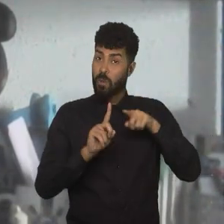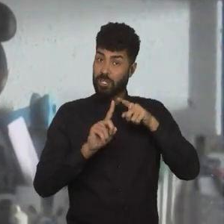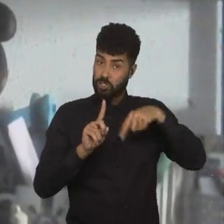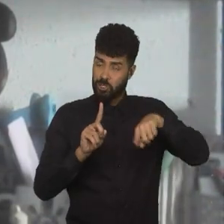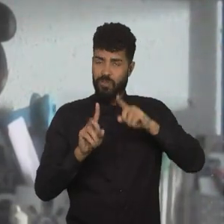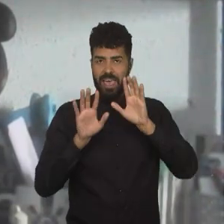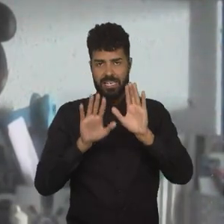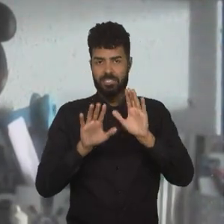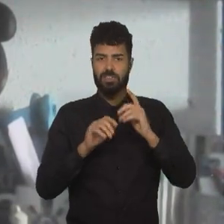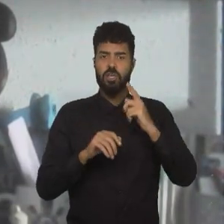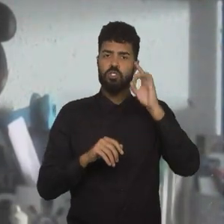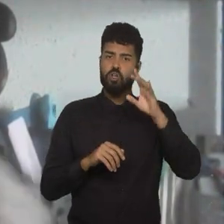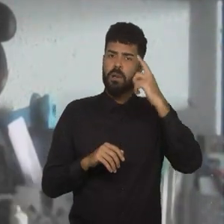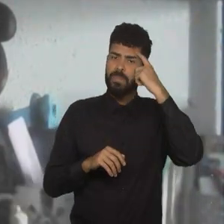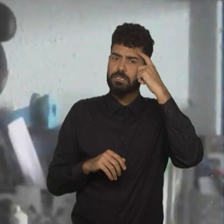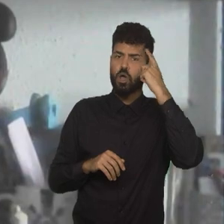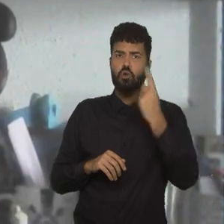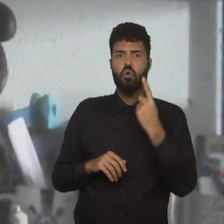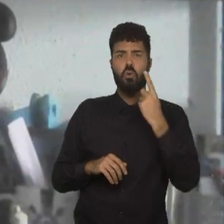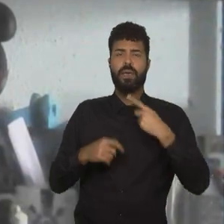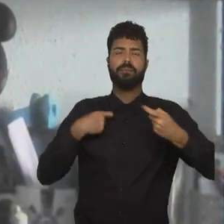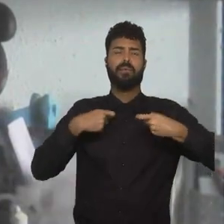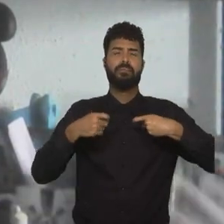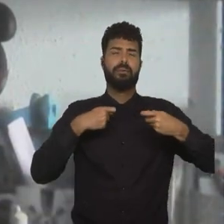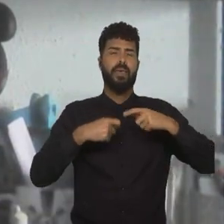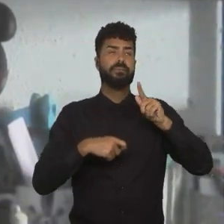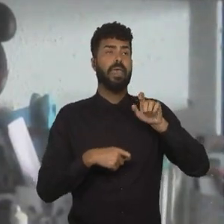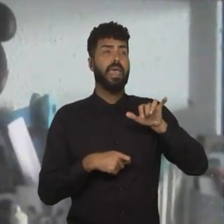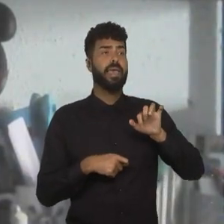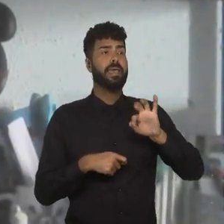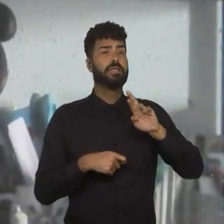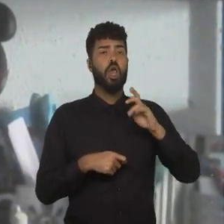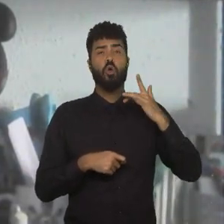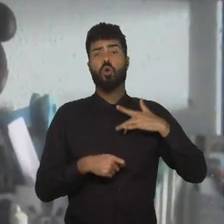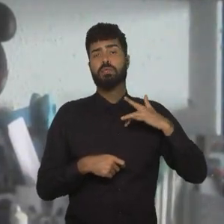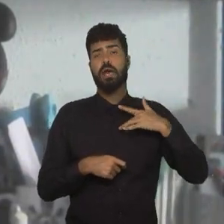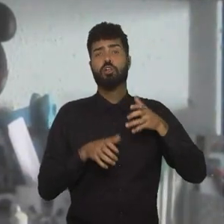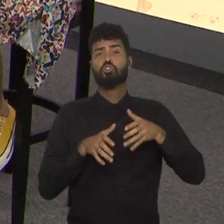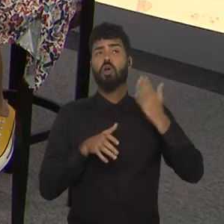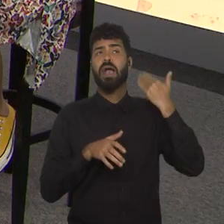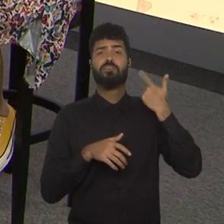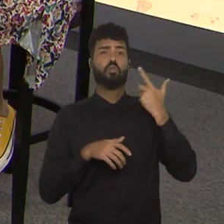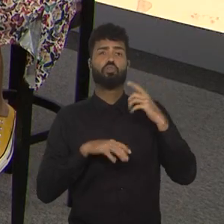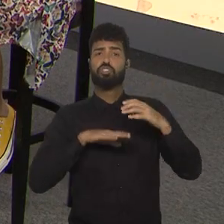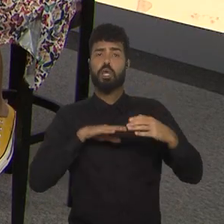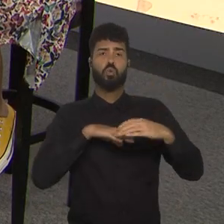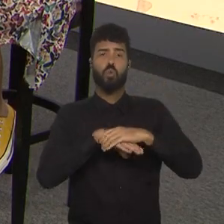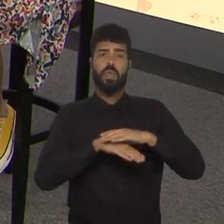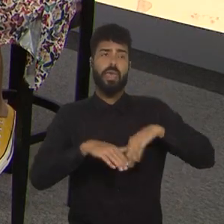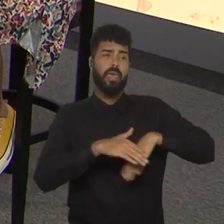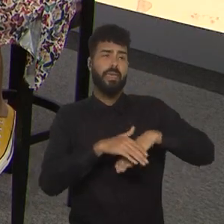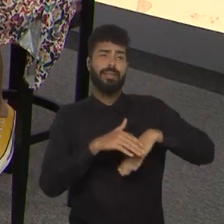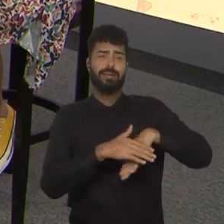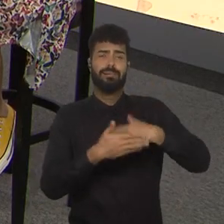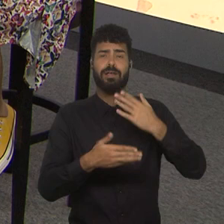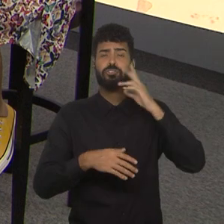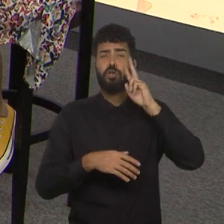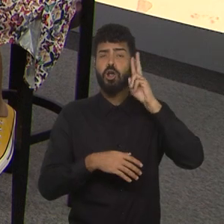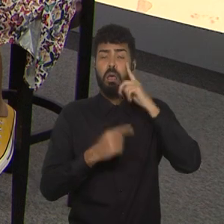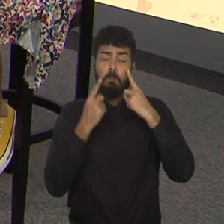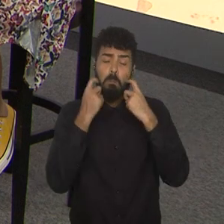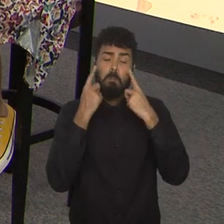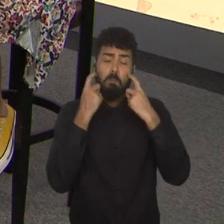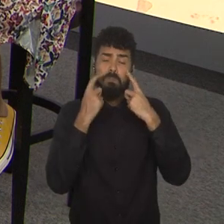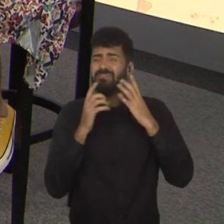parar com aquele negócio de menino charlinho, de as guerreiras do Brasil, coitadas, jogavam descalça, ninguém mais que eu vi isso, a gente